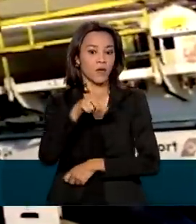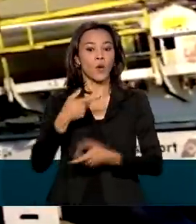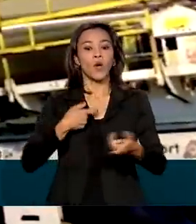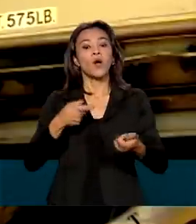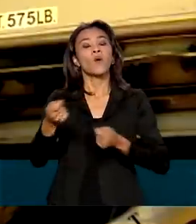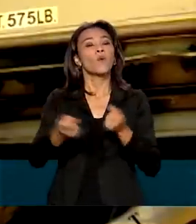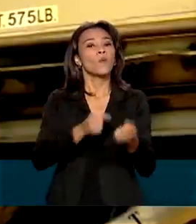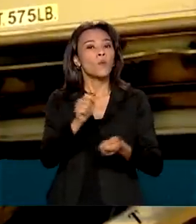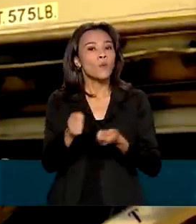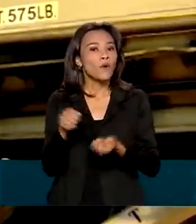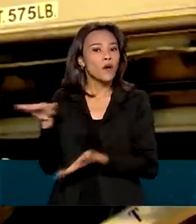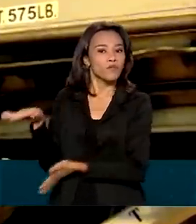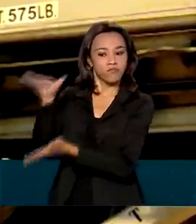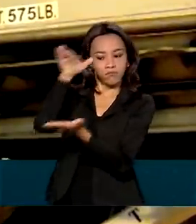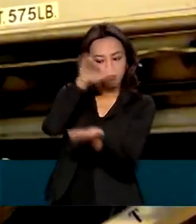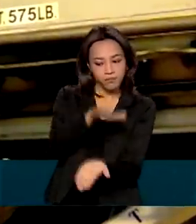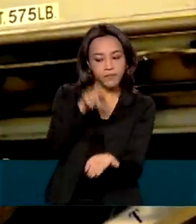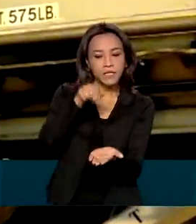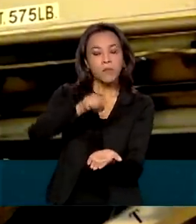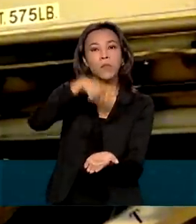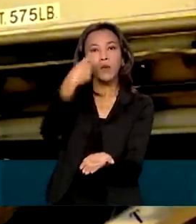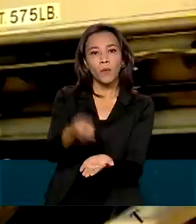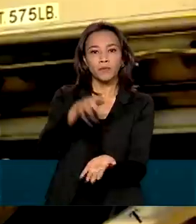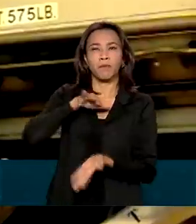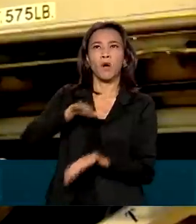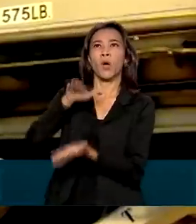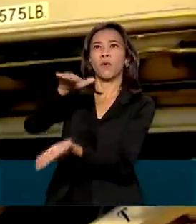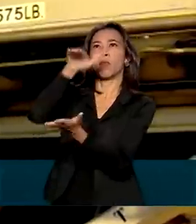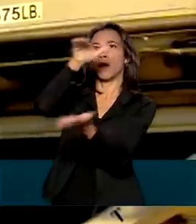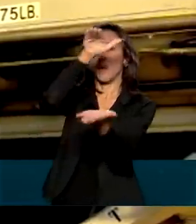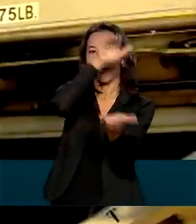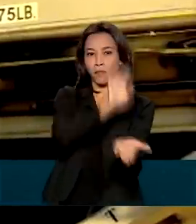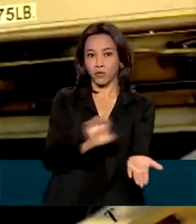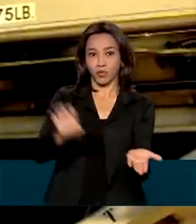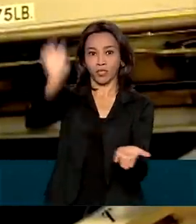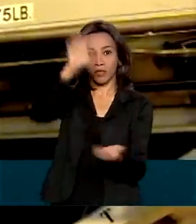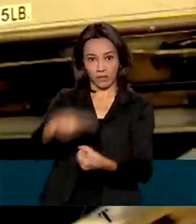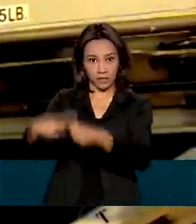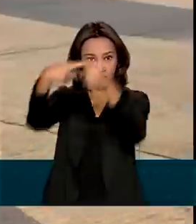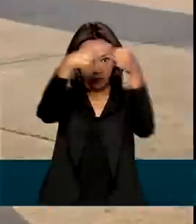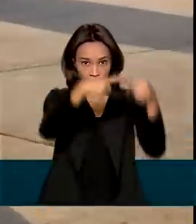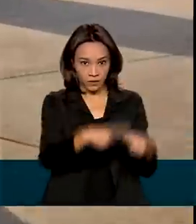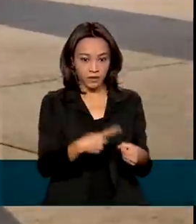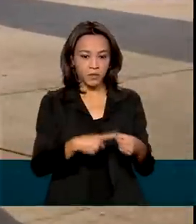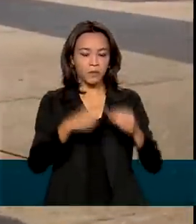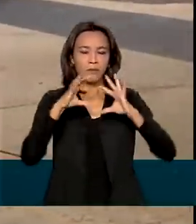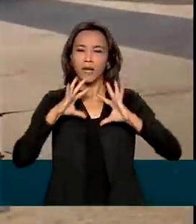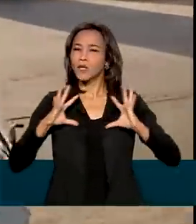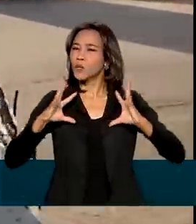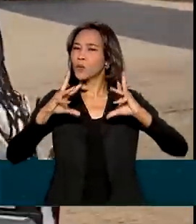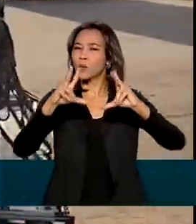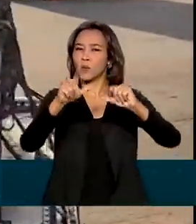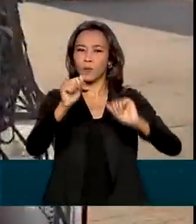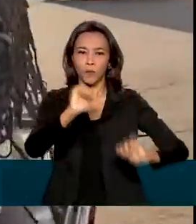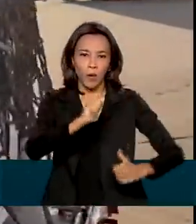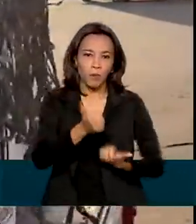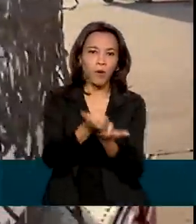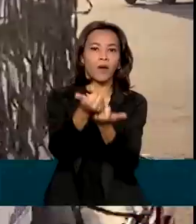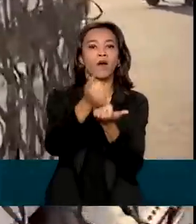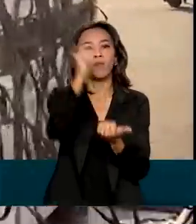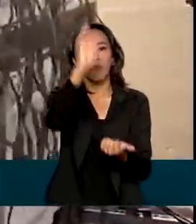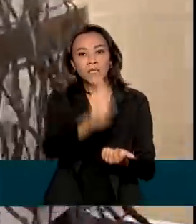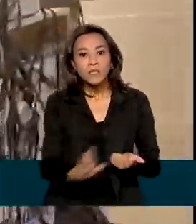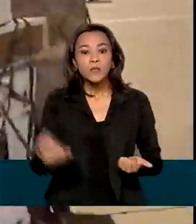recebimento e a distribuição das doses para estados e municípios. Para atender todo o país, o Ministério da